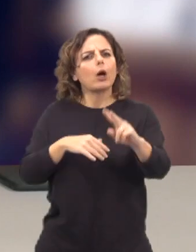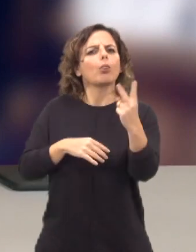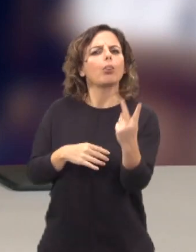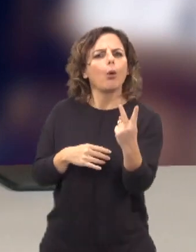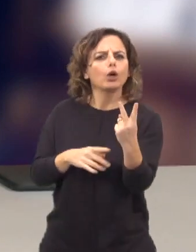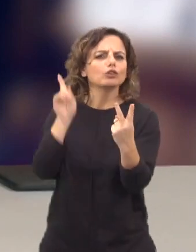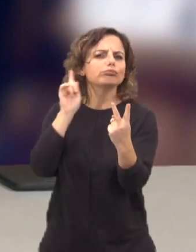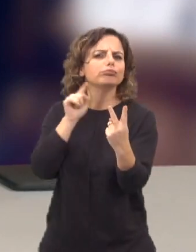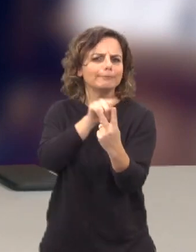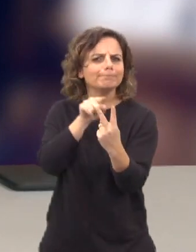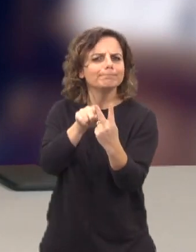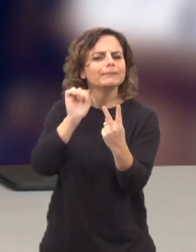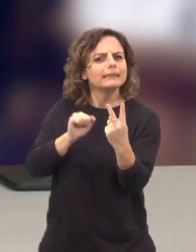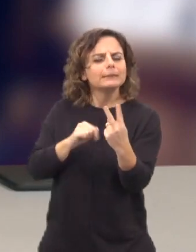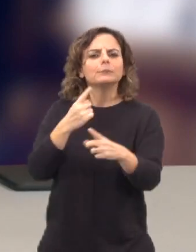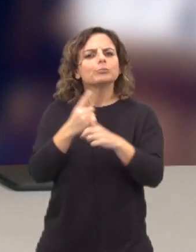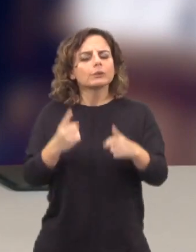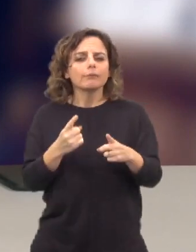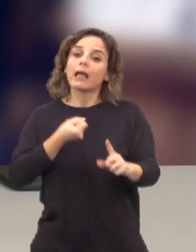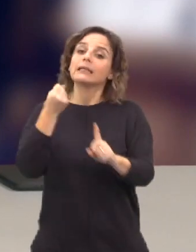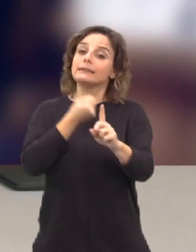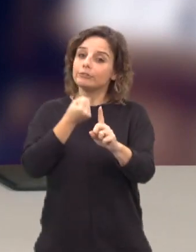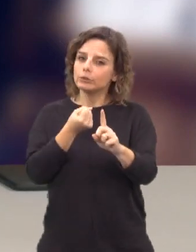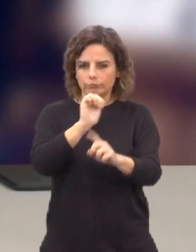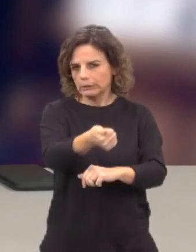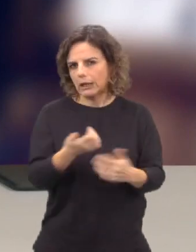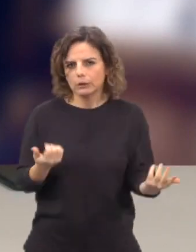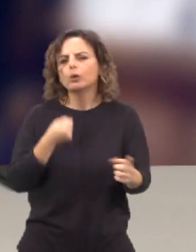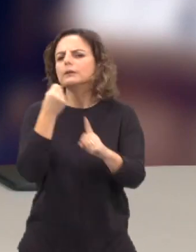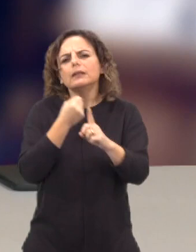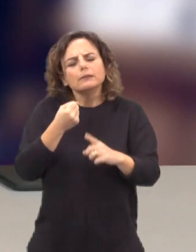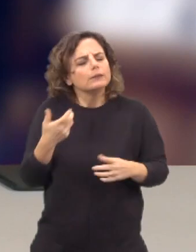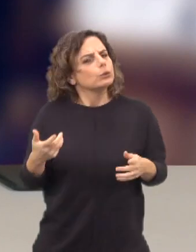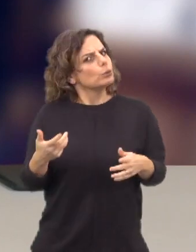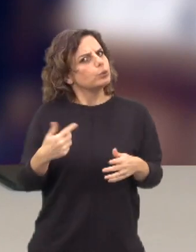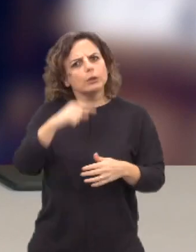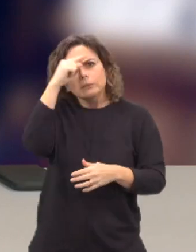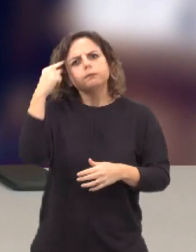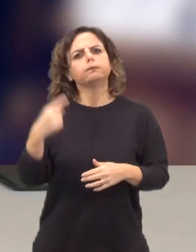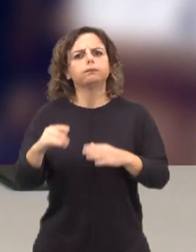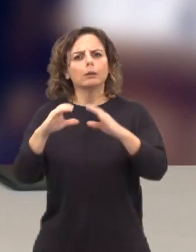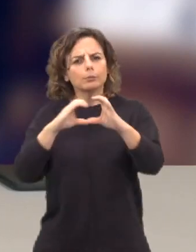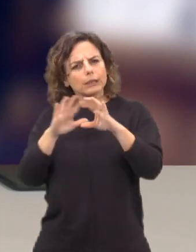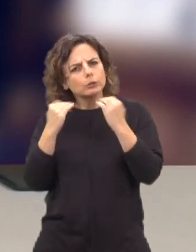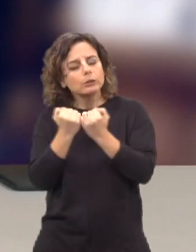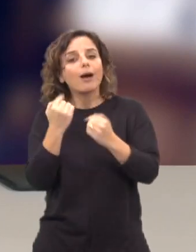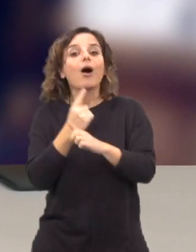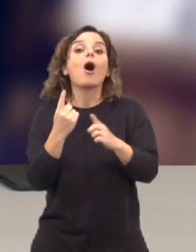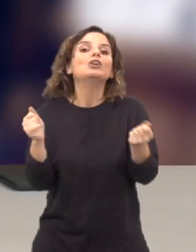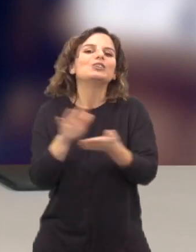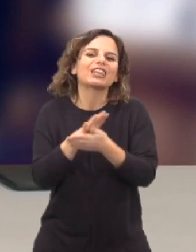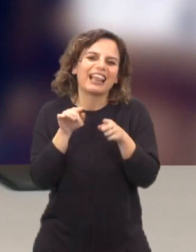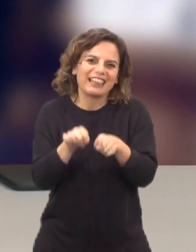desde logo porque colocam bem hoje um dos desafios mais difíceis que a comunicação social tem. Ou se quisermos que o